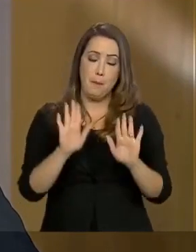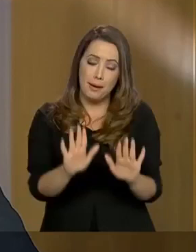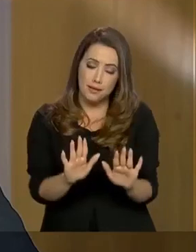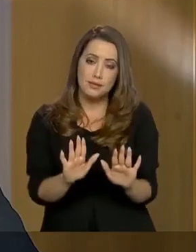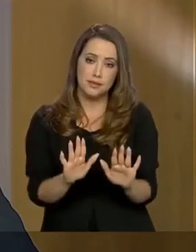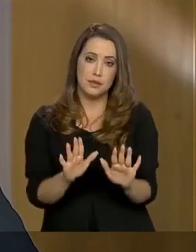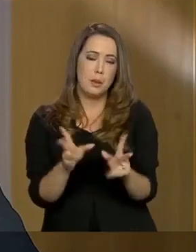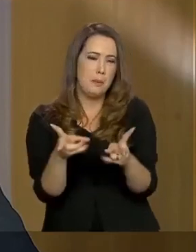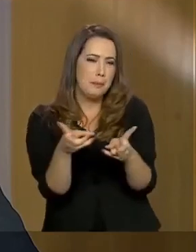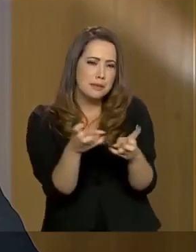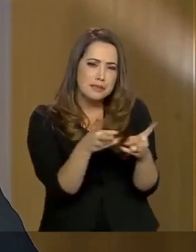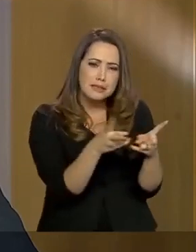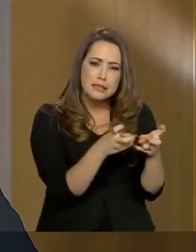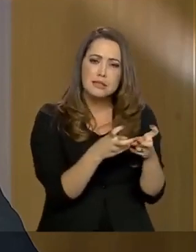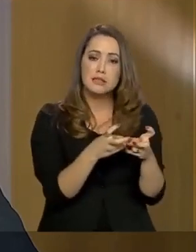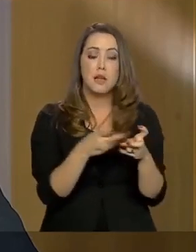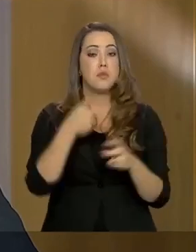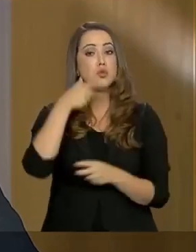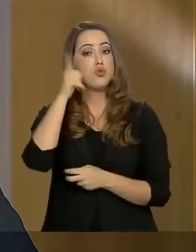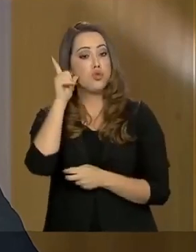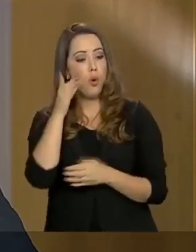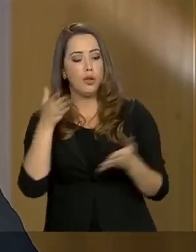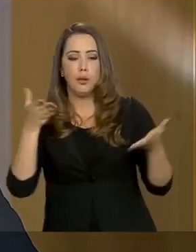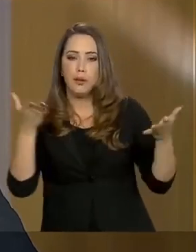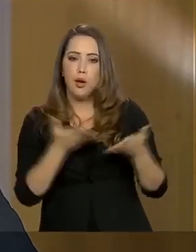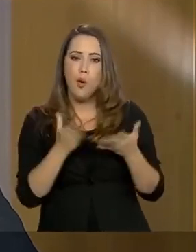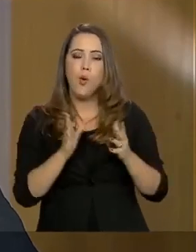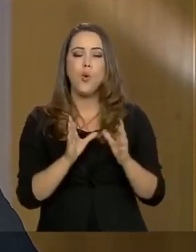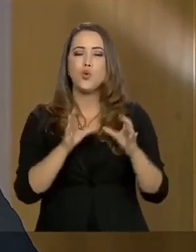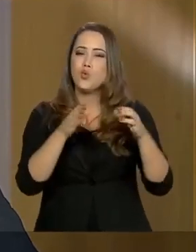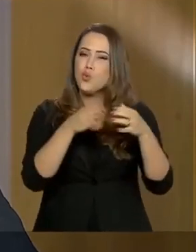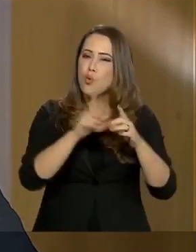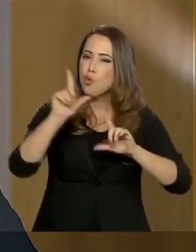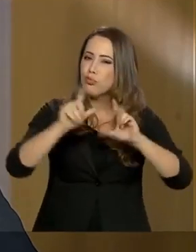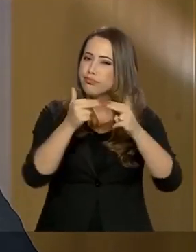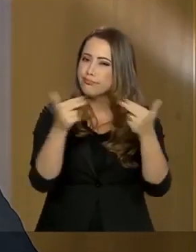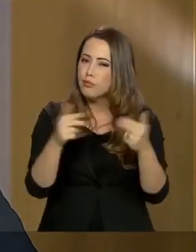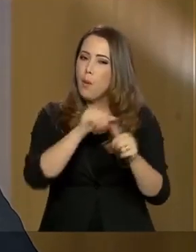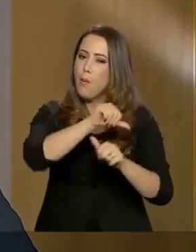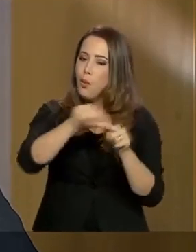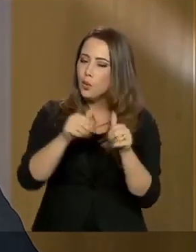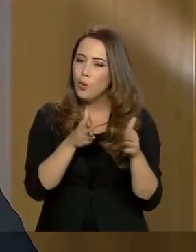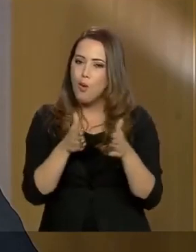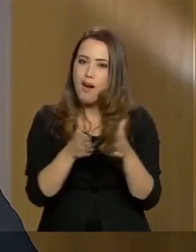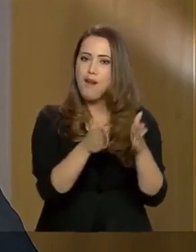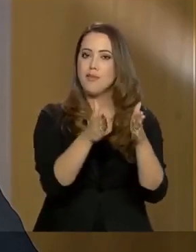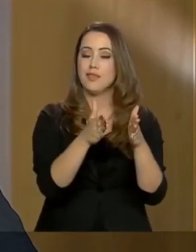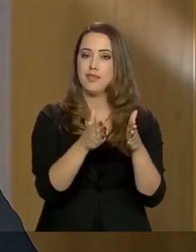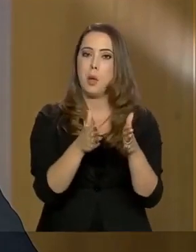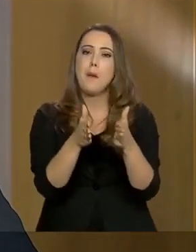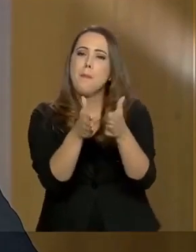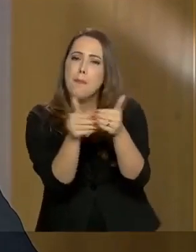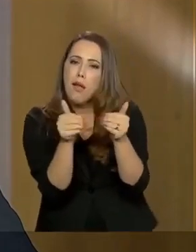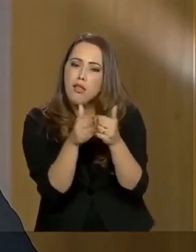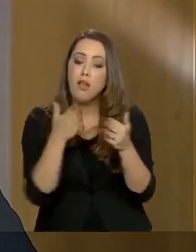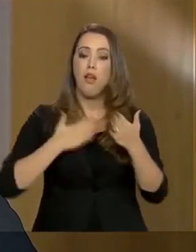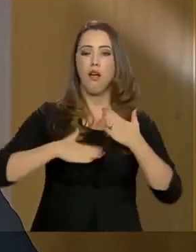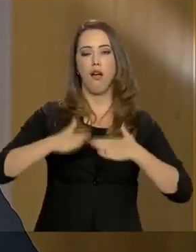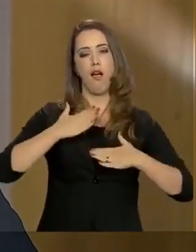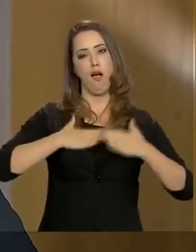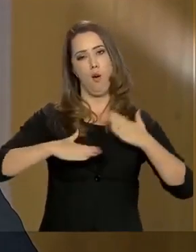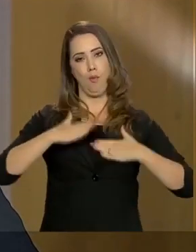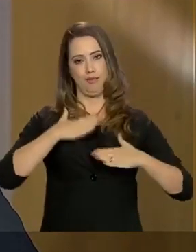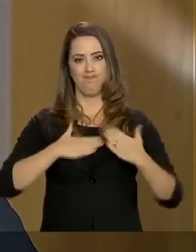Contudo, percebe-se que de ontem para hoje, parte da imprensa mudou o seu editorial. Pede calma e